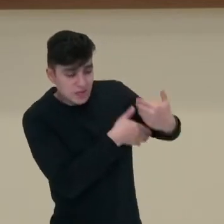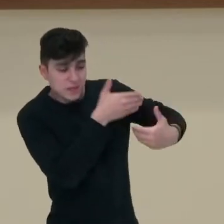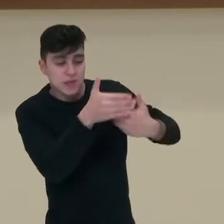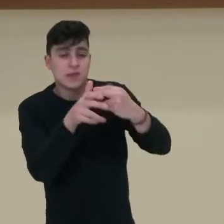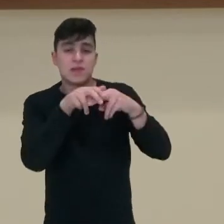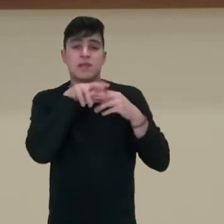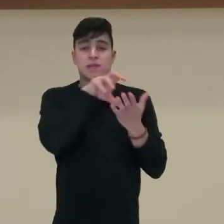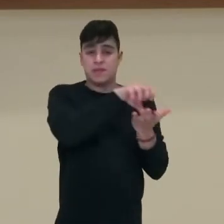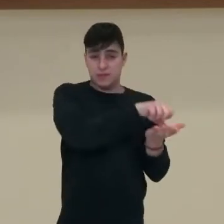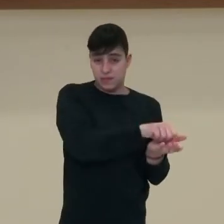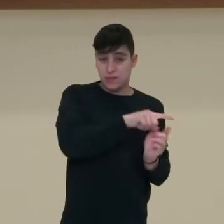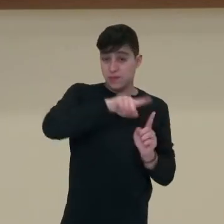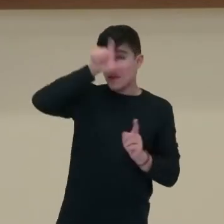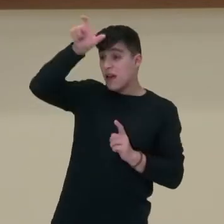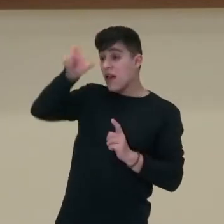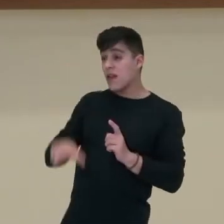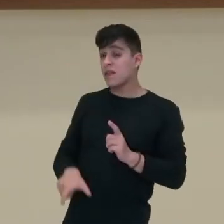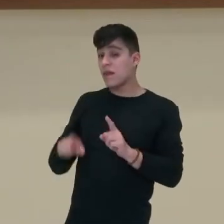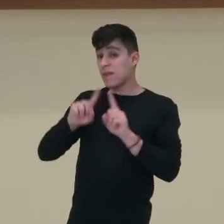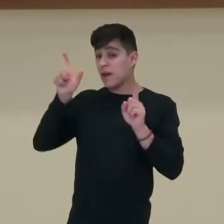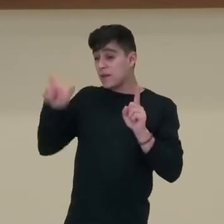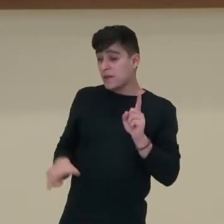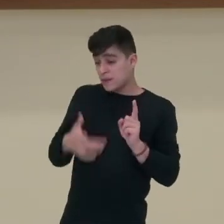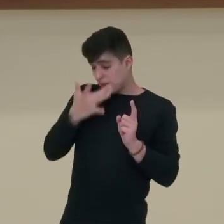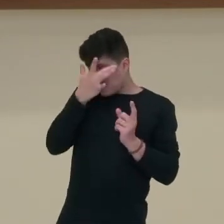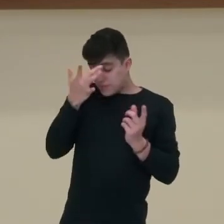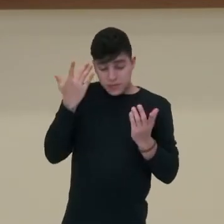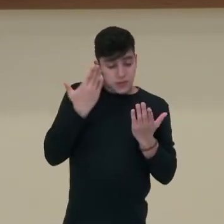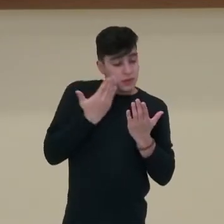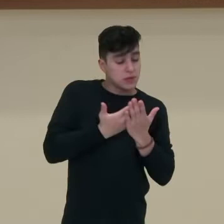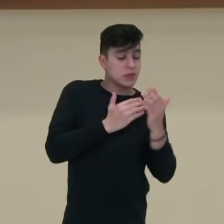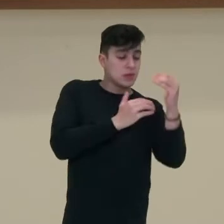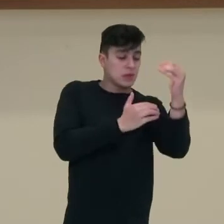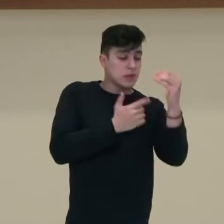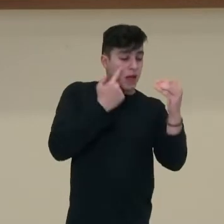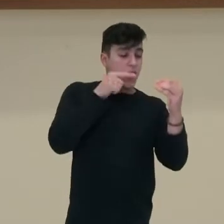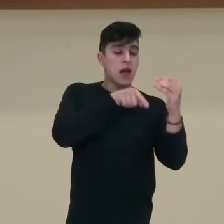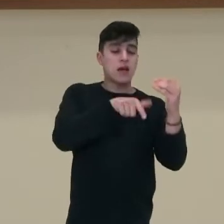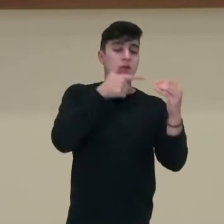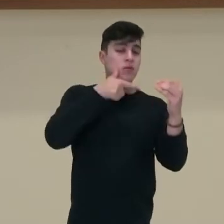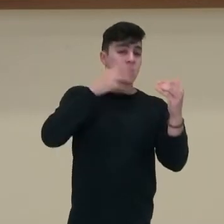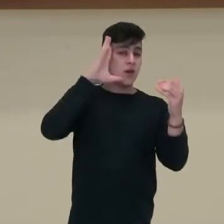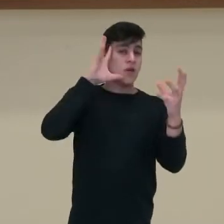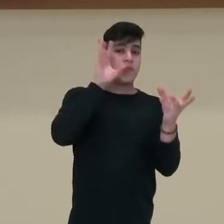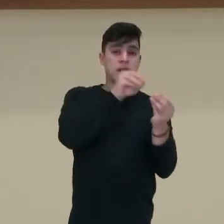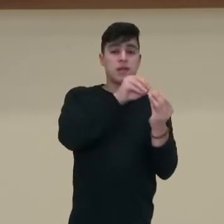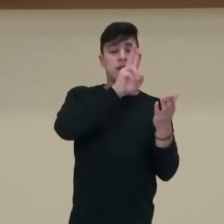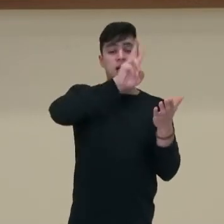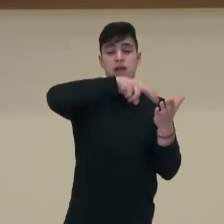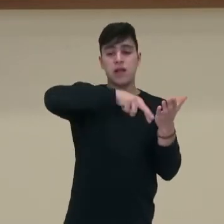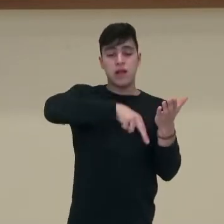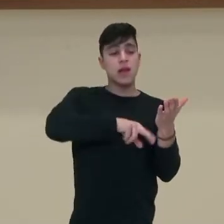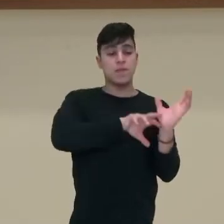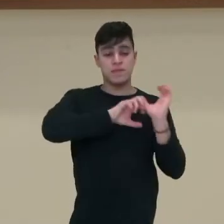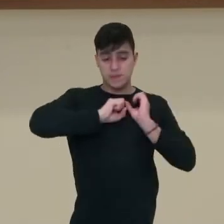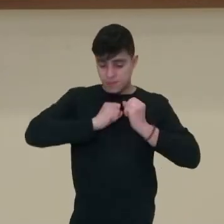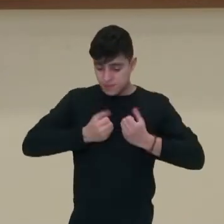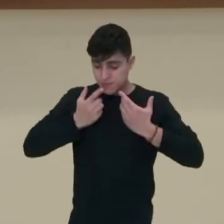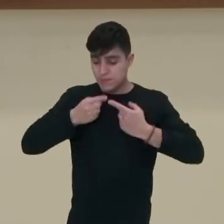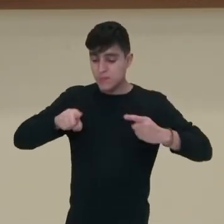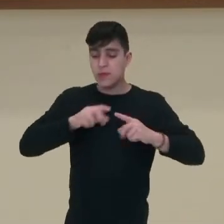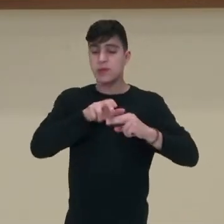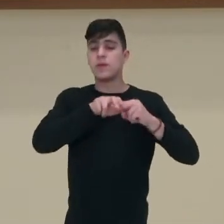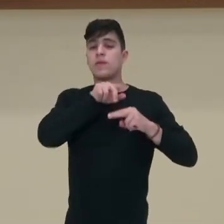né? Mas o artista que estuda a partitura, ele vai conseguir ler essa partitura e fazer a música através da